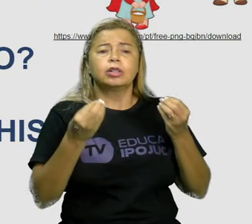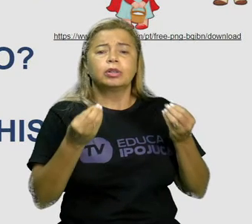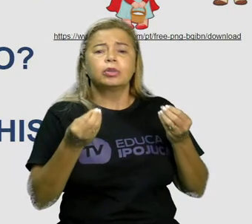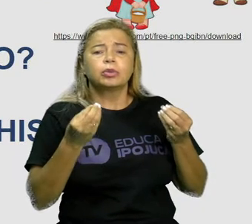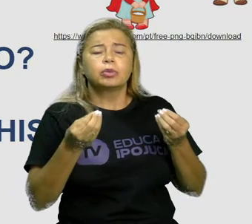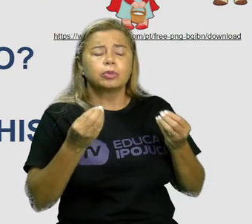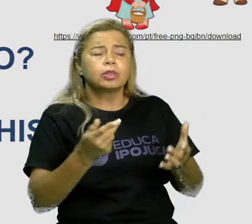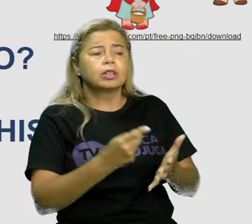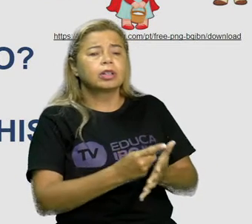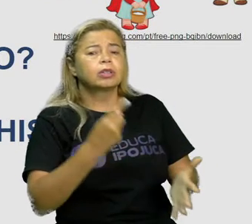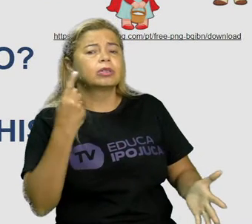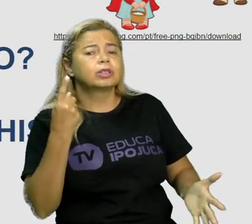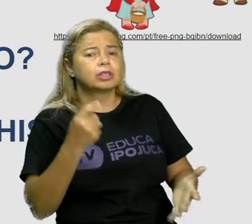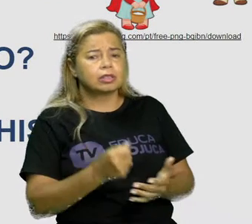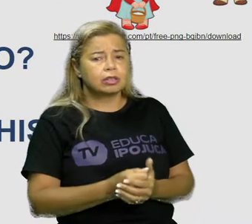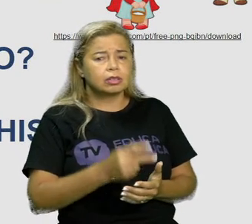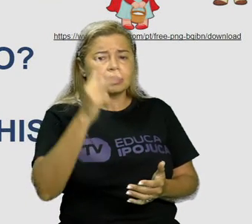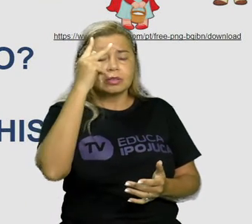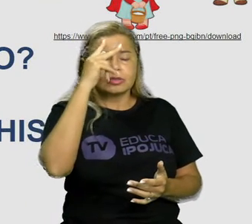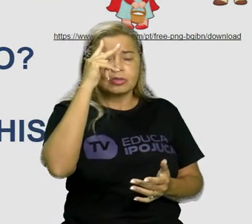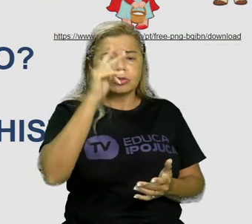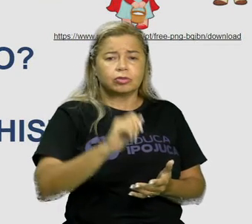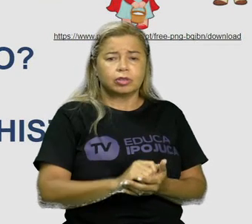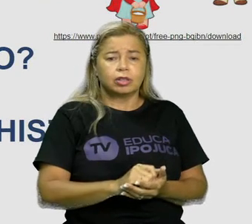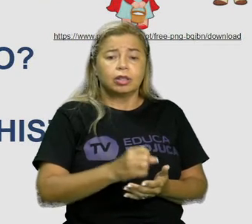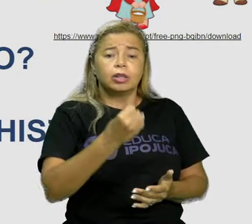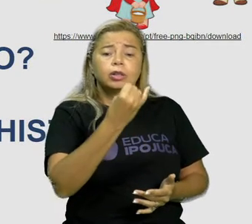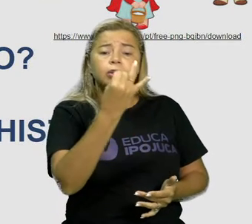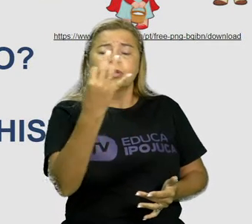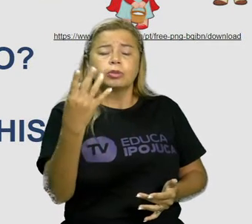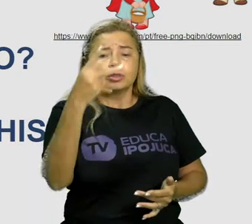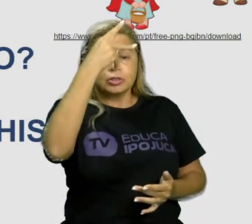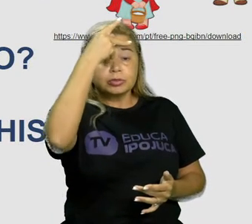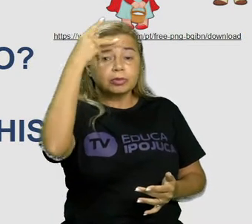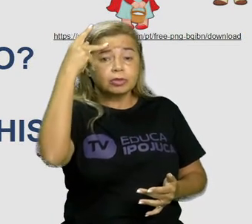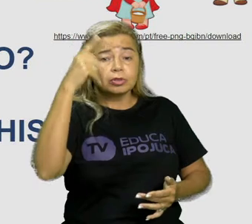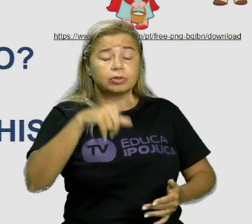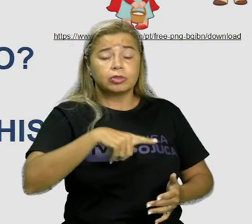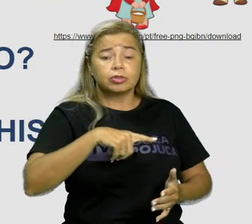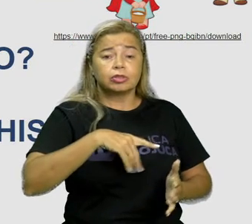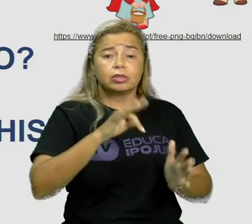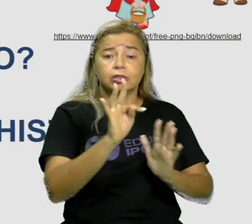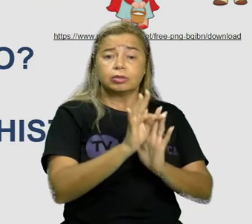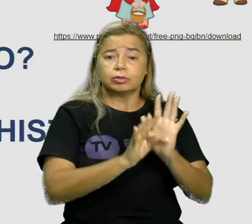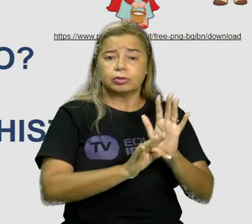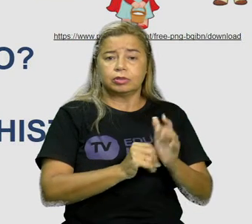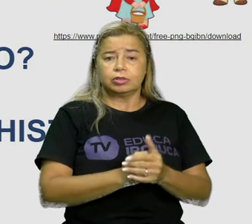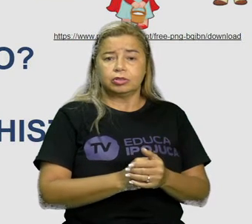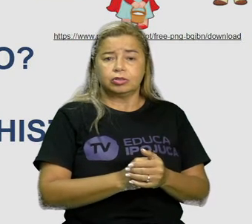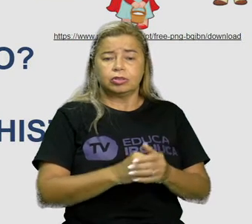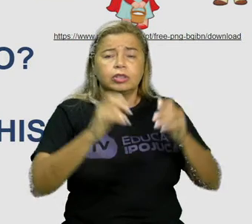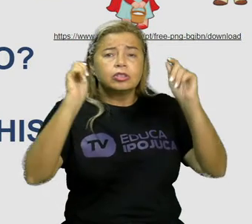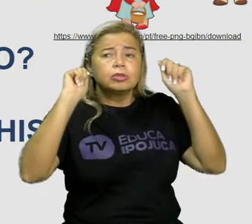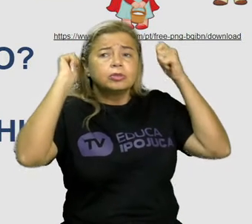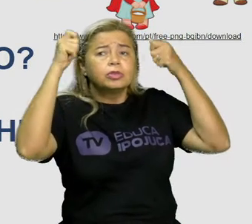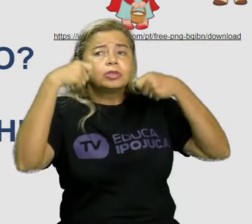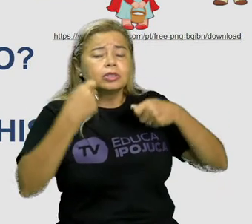Quais os personagens que tem na história? O que Chapeuzinho deveria ter feito?